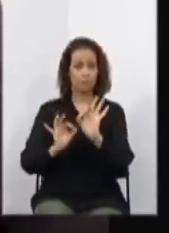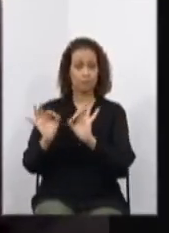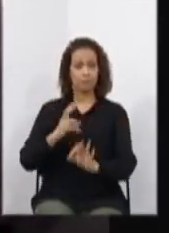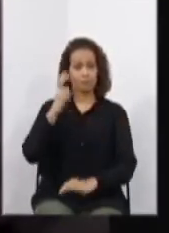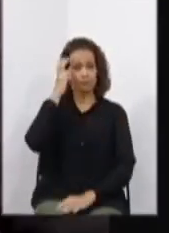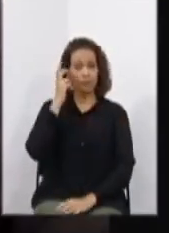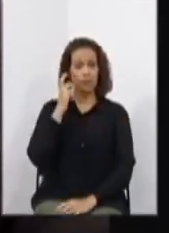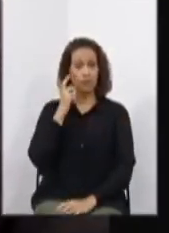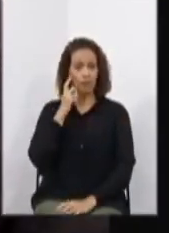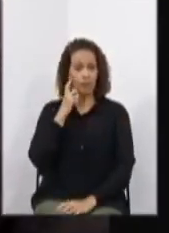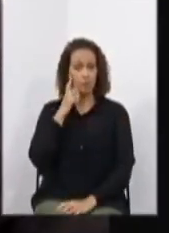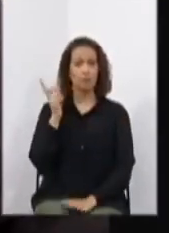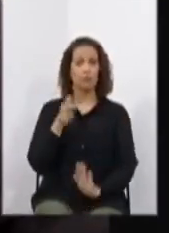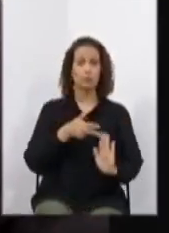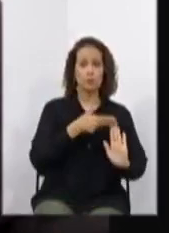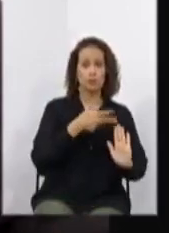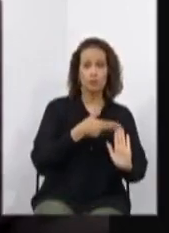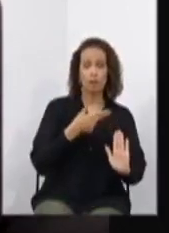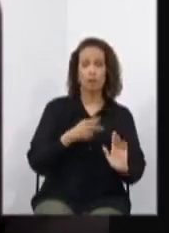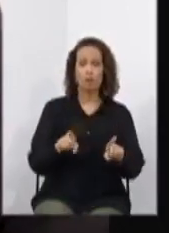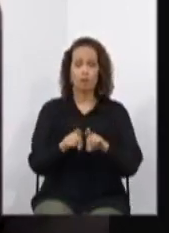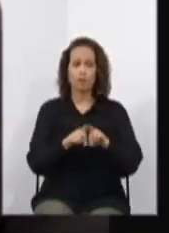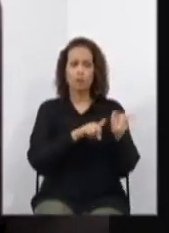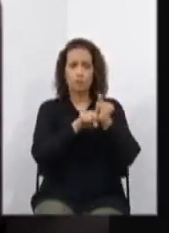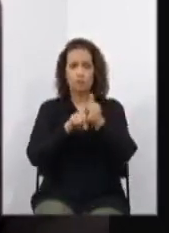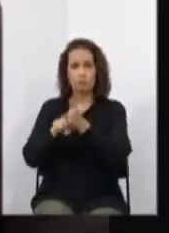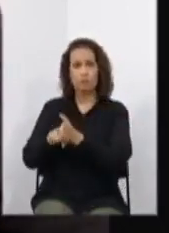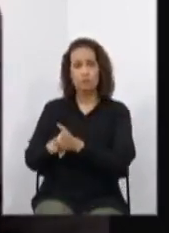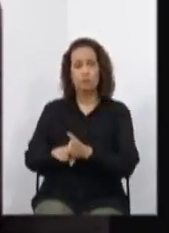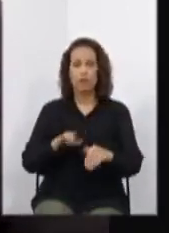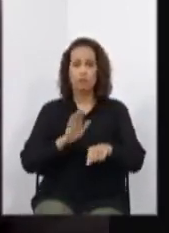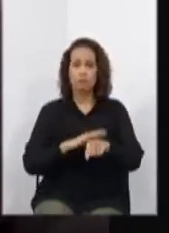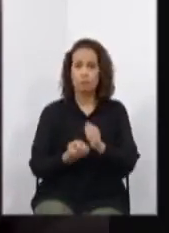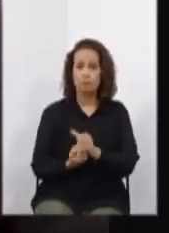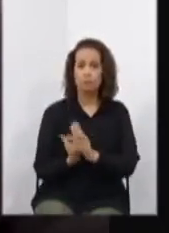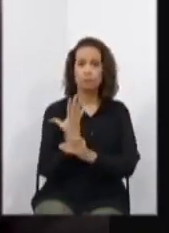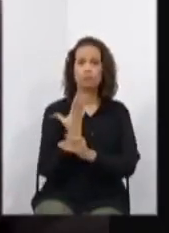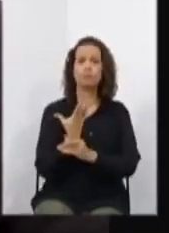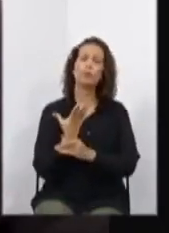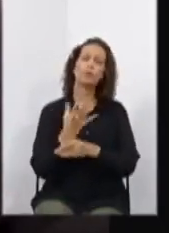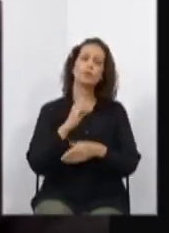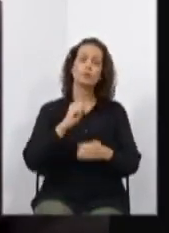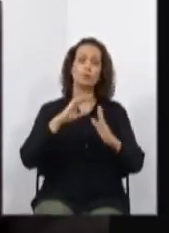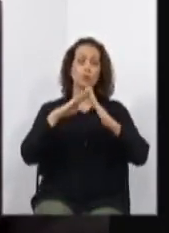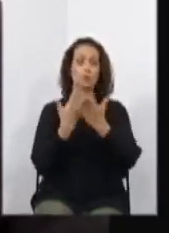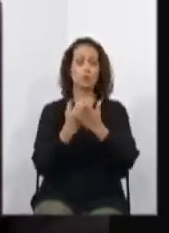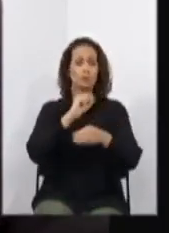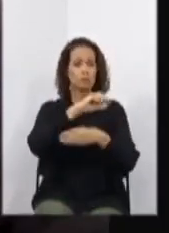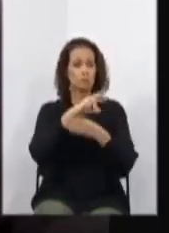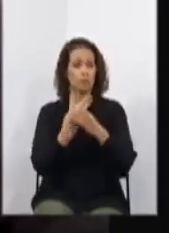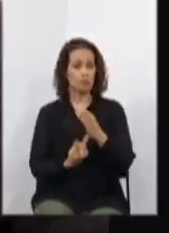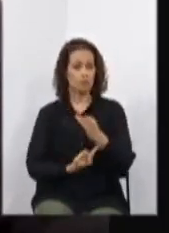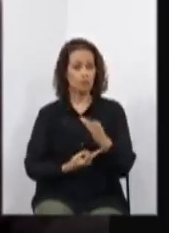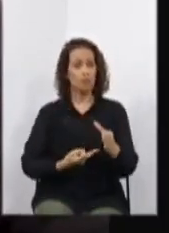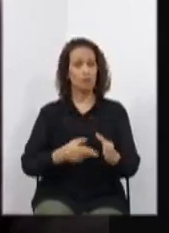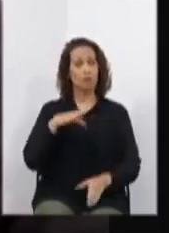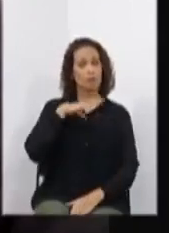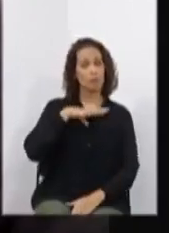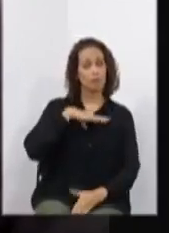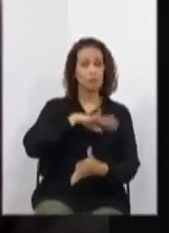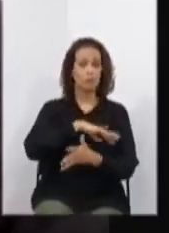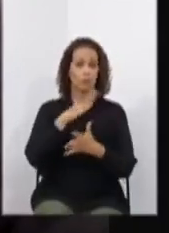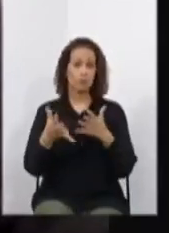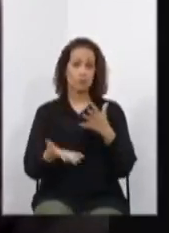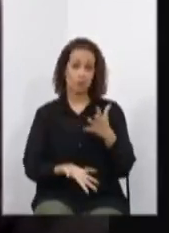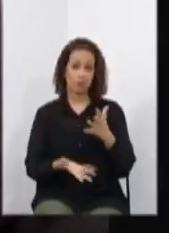proposição em análise cria escolas bilíngues em libras e português, na rede pública estadual de